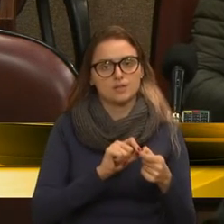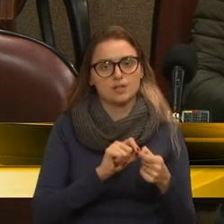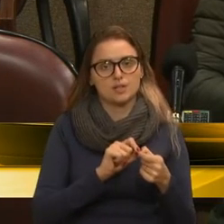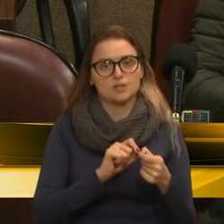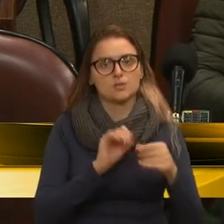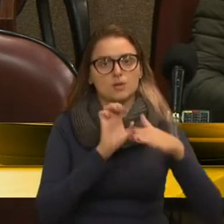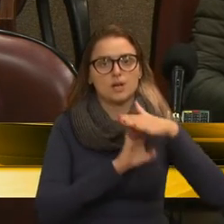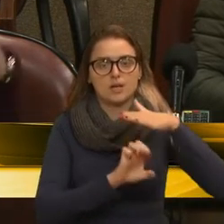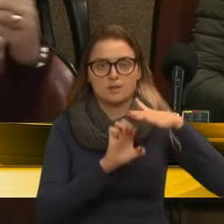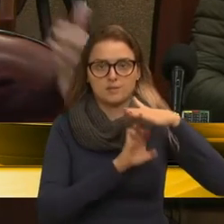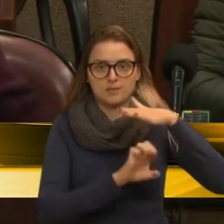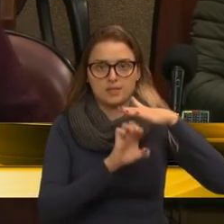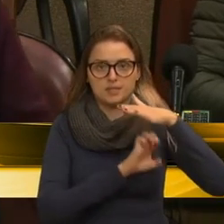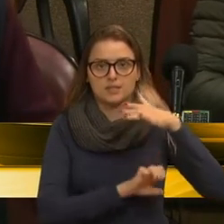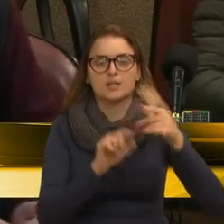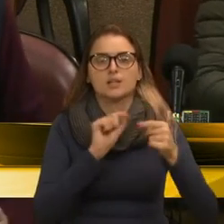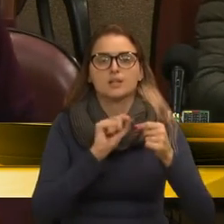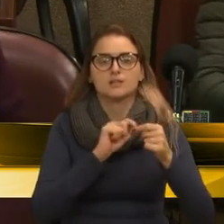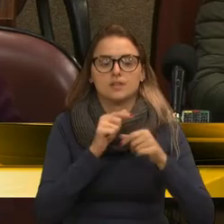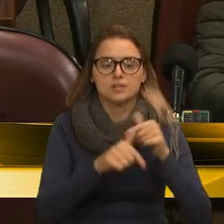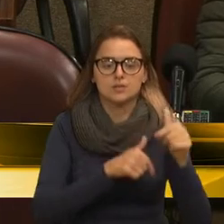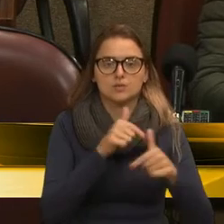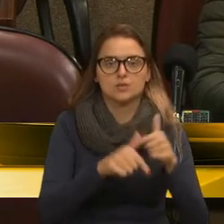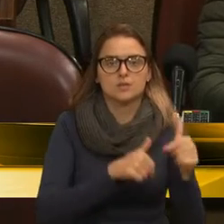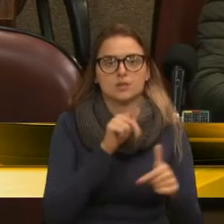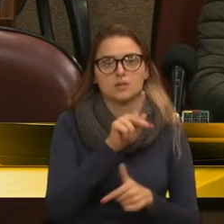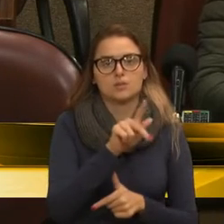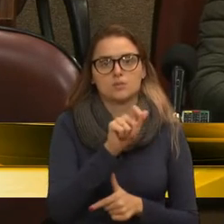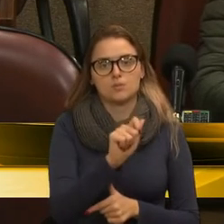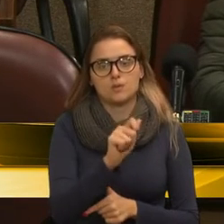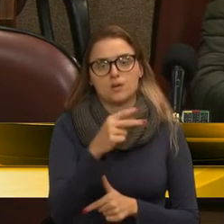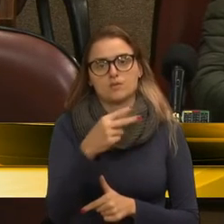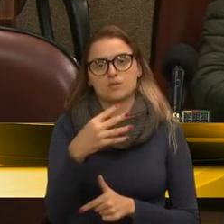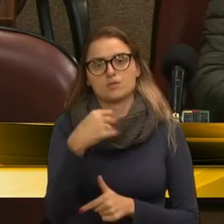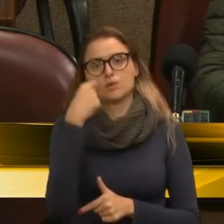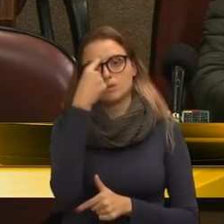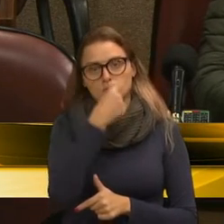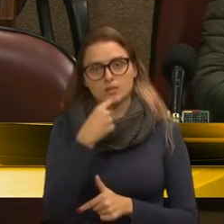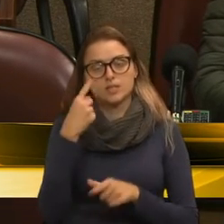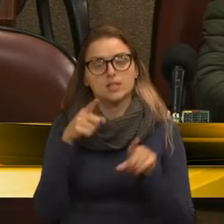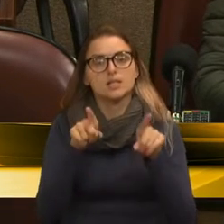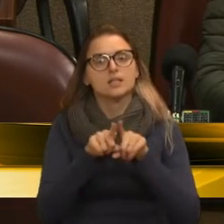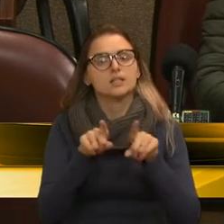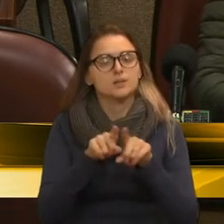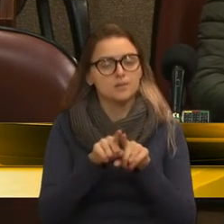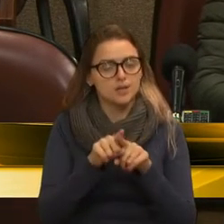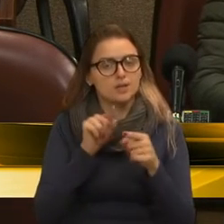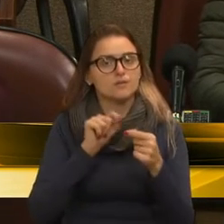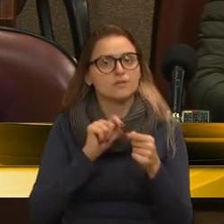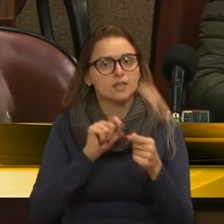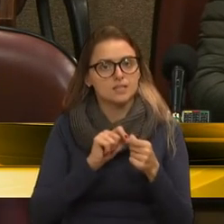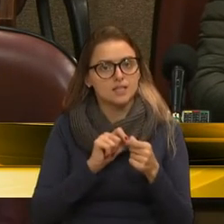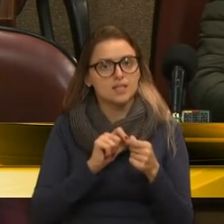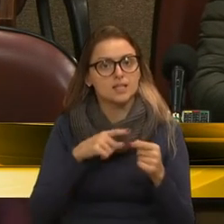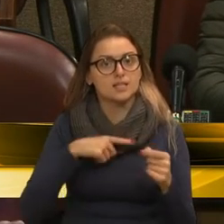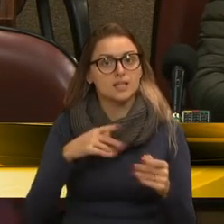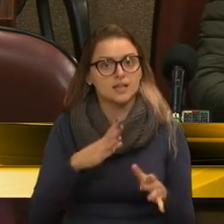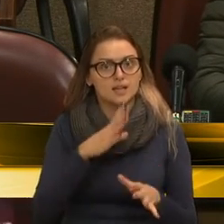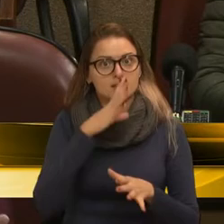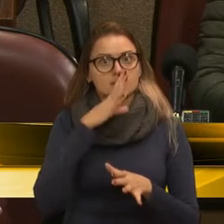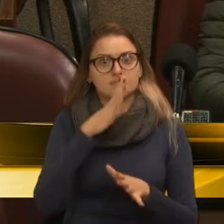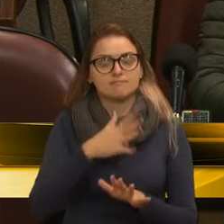empresa que está fazendo o trabalho no postão possa, de uma certa forma, fazer com que nós tenhamos uma surpresa